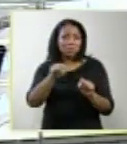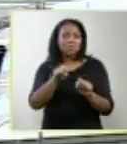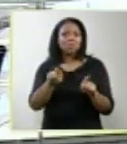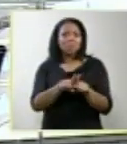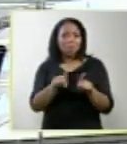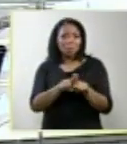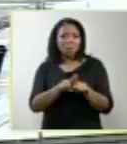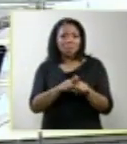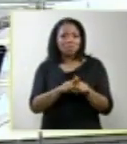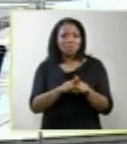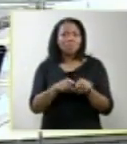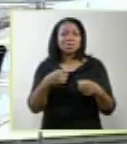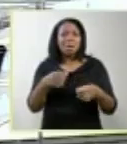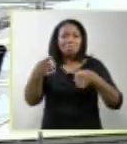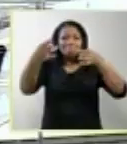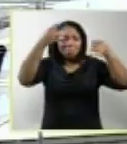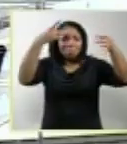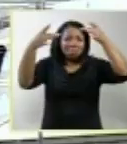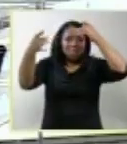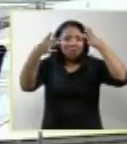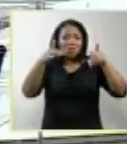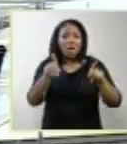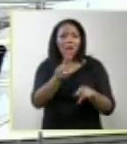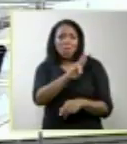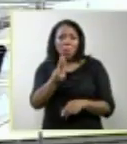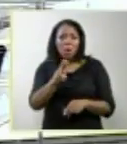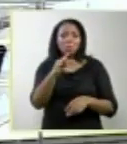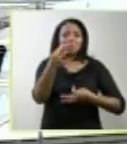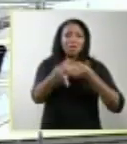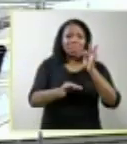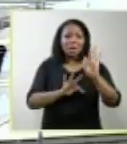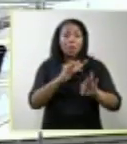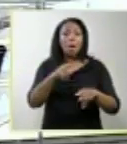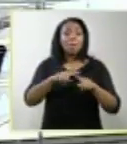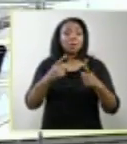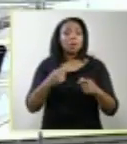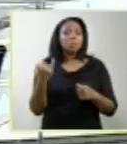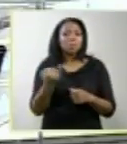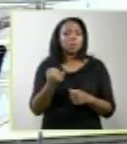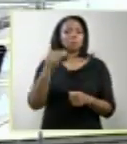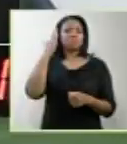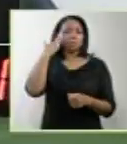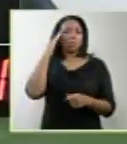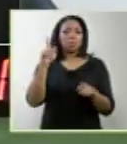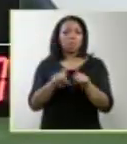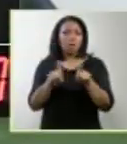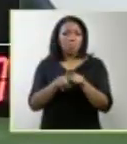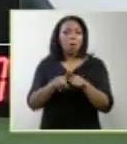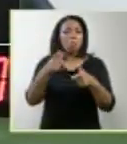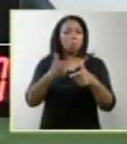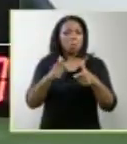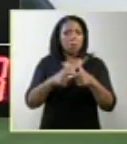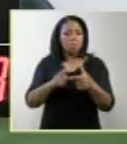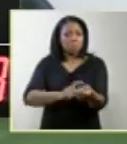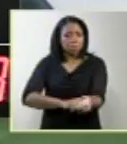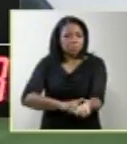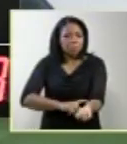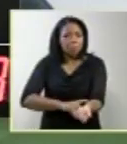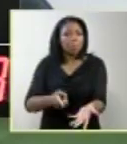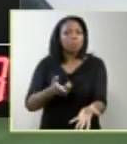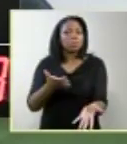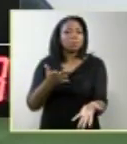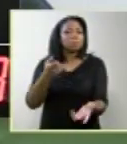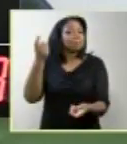decore esses nomes técnicos. Mas é importante entender que para a formação do encéfalo, do sistema nervoso central,